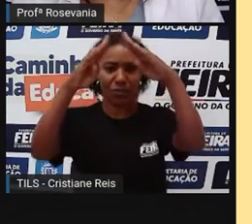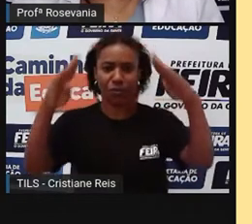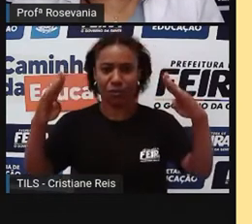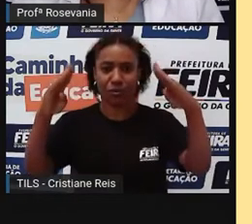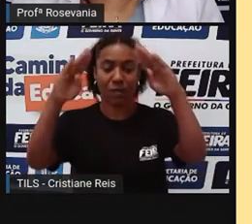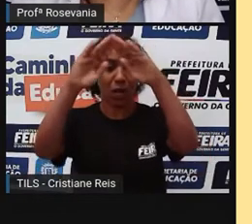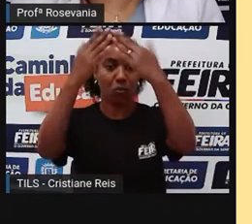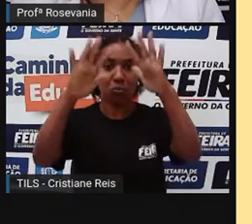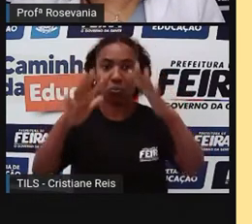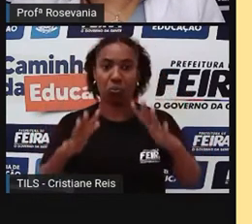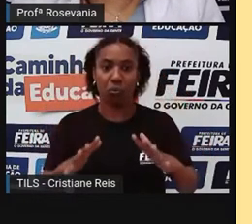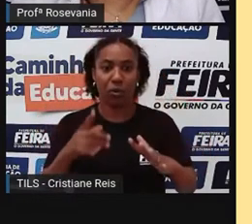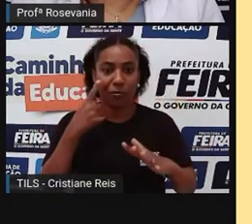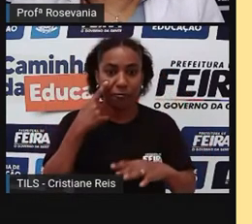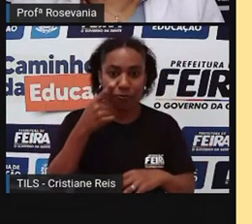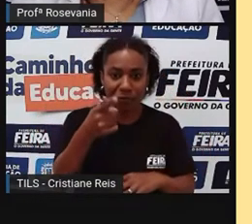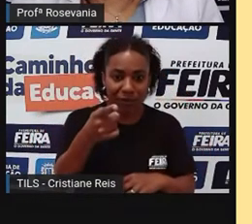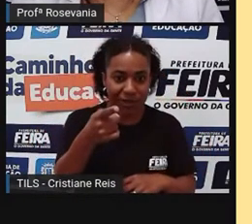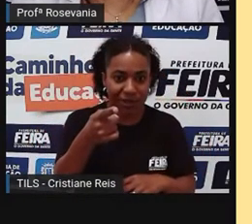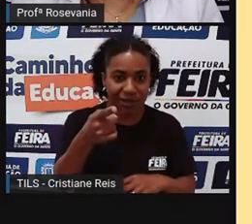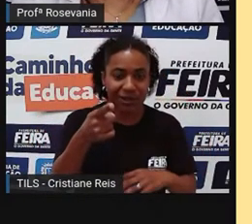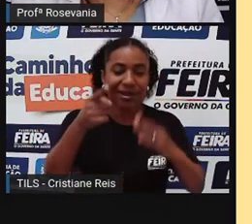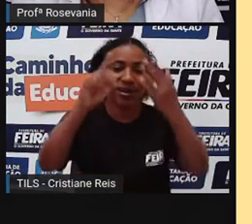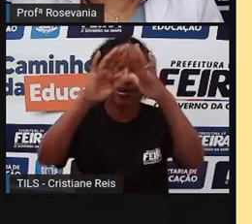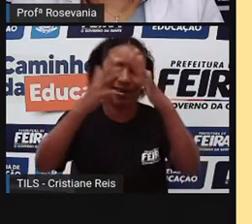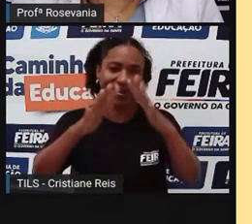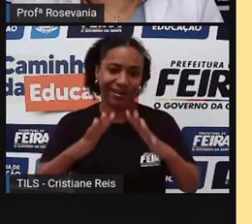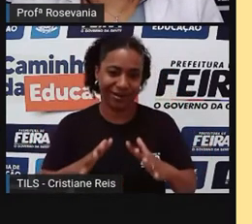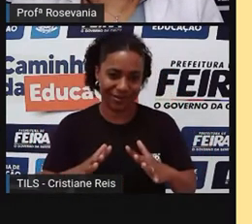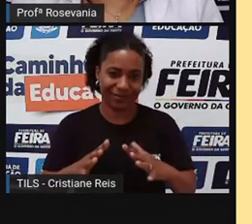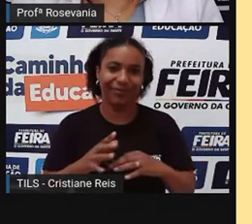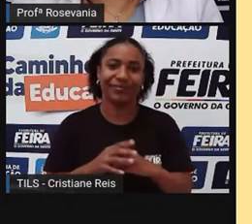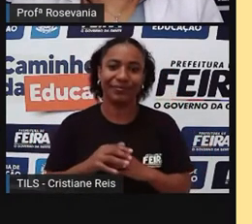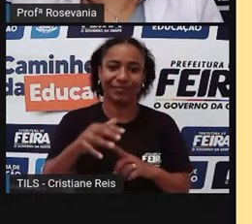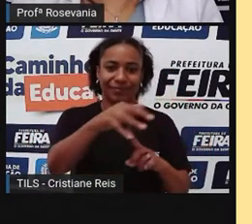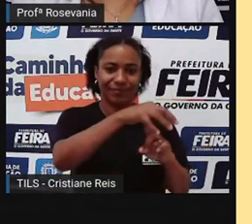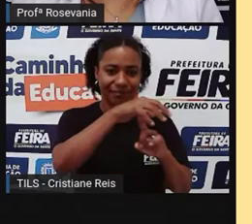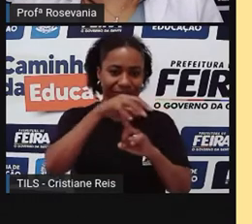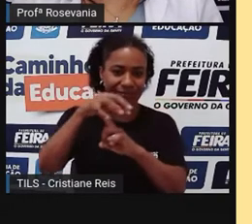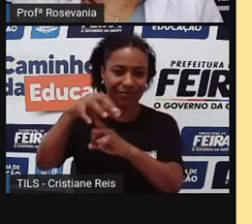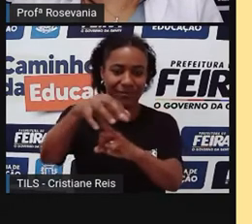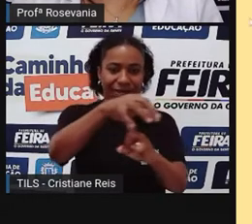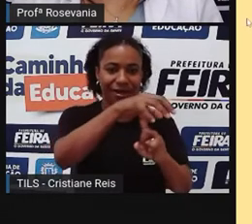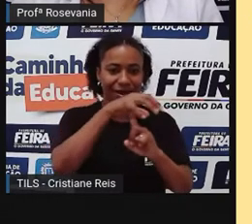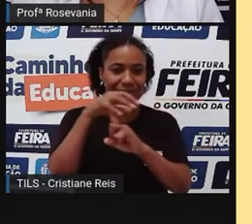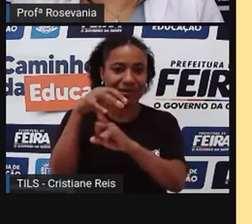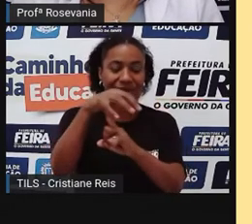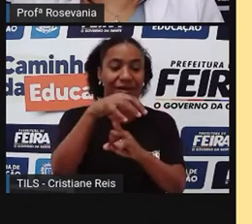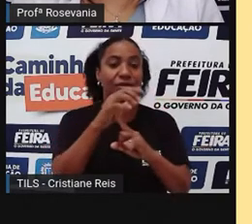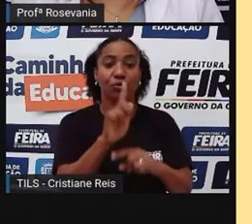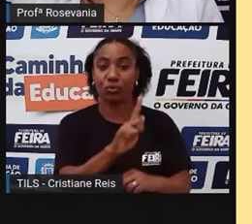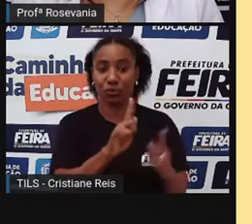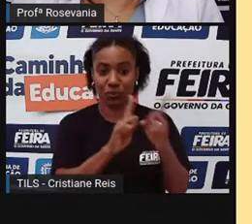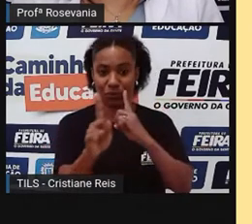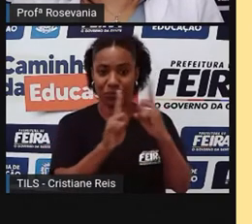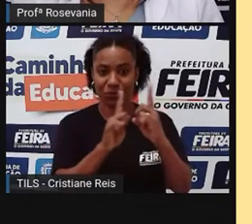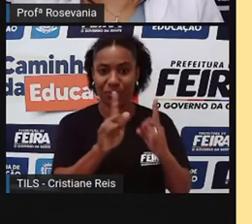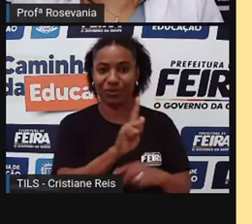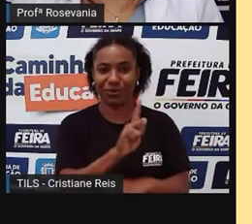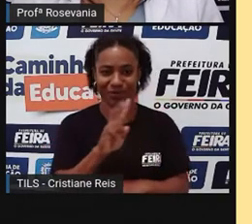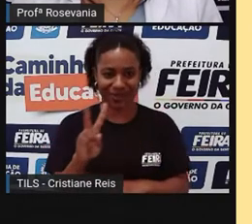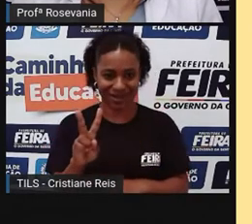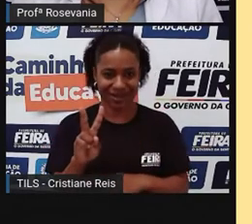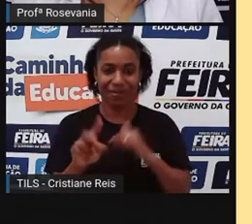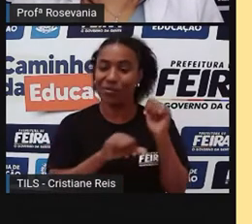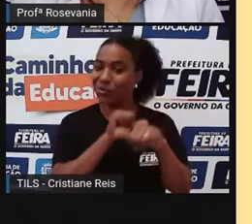existe mais. Essa feira livre que tomava, né, esse pedaço todo aqui da Avenida Getúlio Vargas, e ainda esse pedaço da